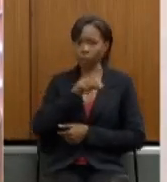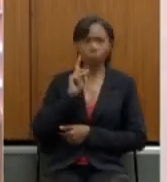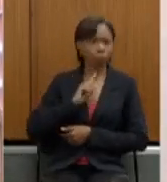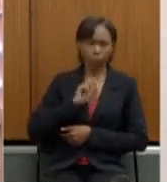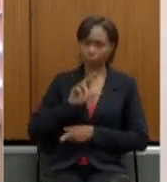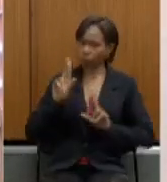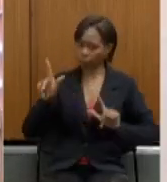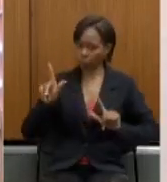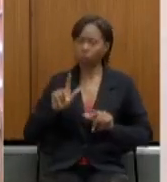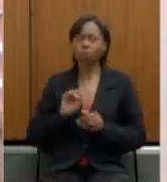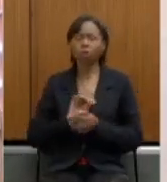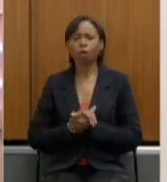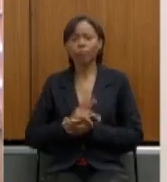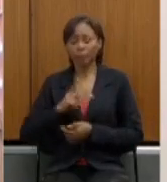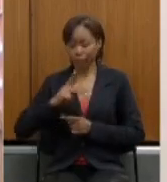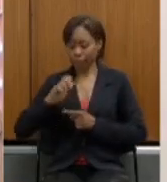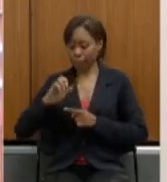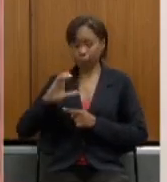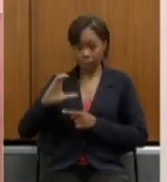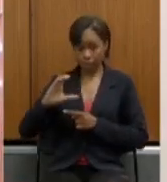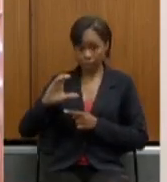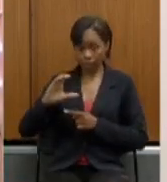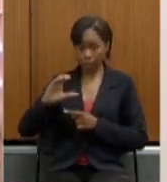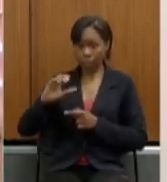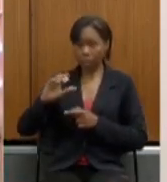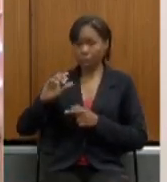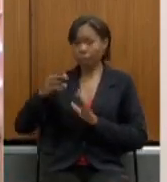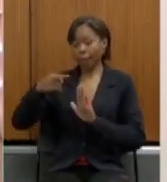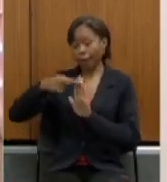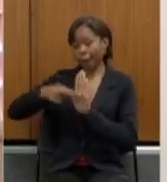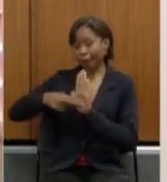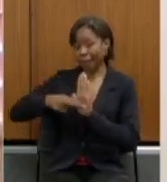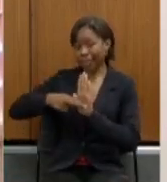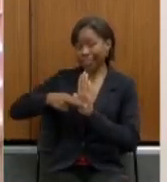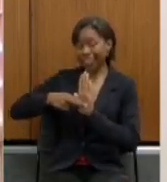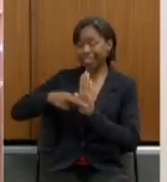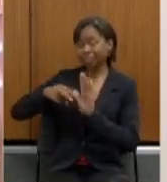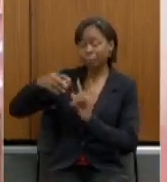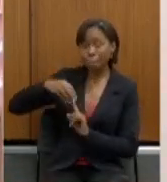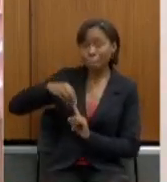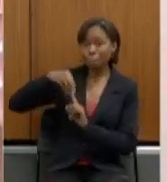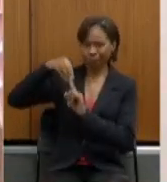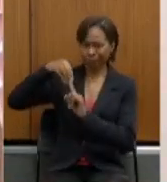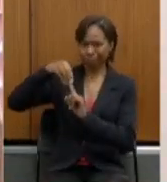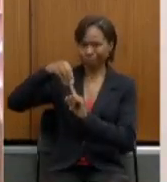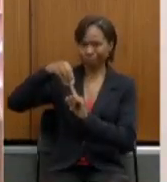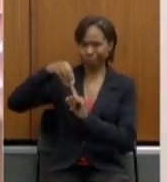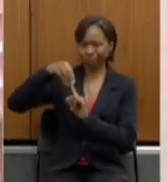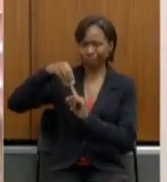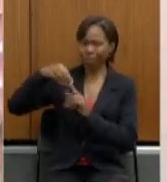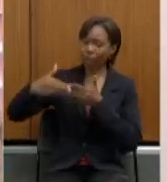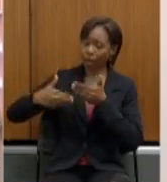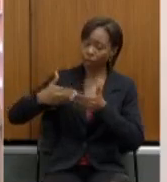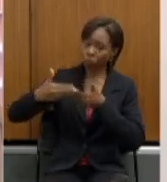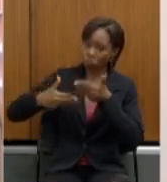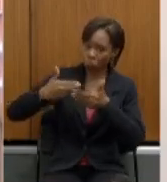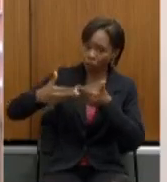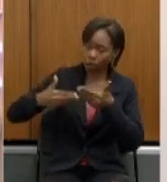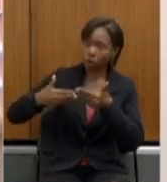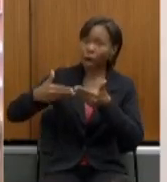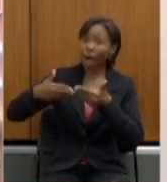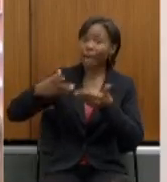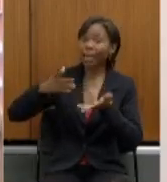assinada um regime de prioridade que cai para metade a sua tramitação e ela seria debatida então em